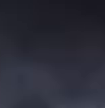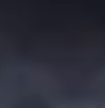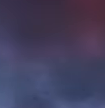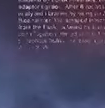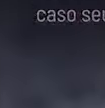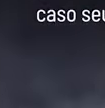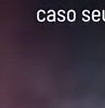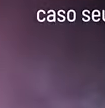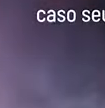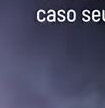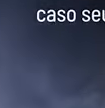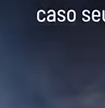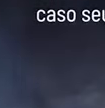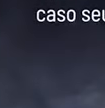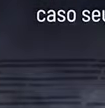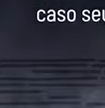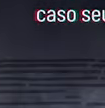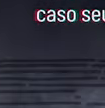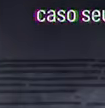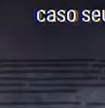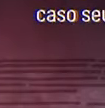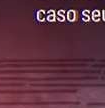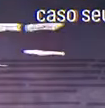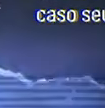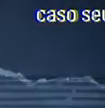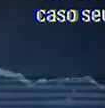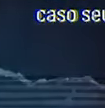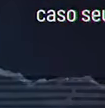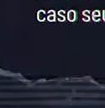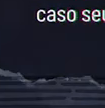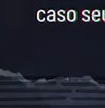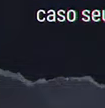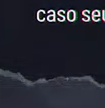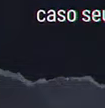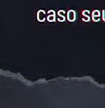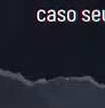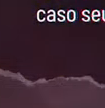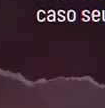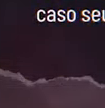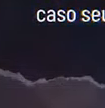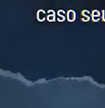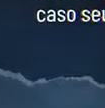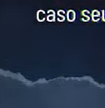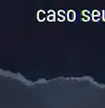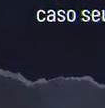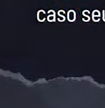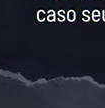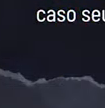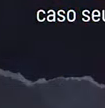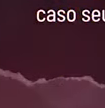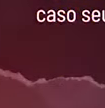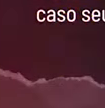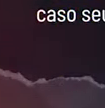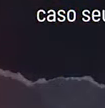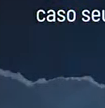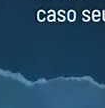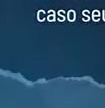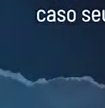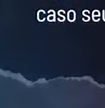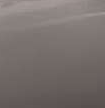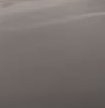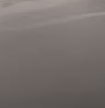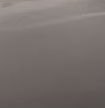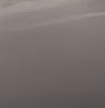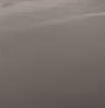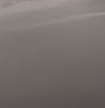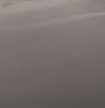Florianópolis, Santa Catarina. Em Santa Catarina, varejista marcava reuniões com trabalhadores da rede e ameaçava demitir em massa caso seu candidato não vencesse as eleições